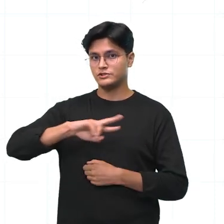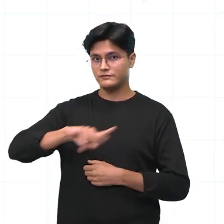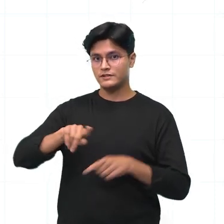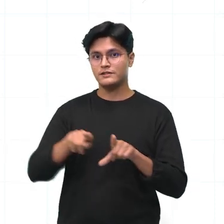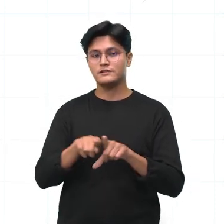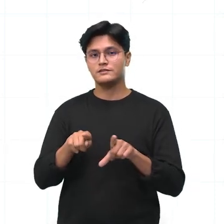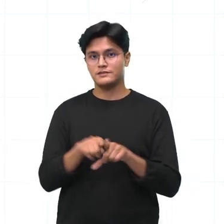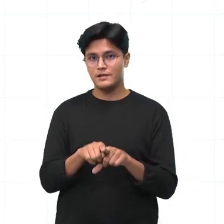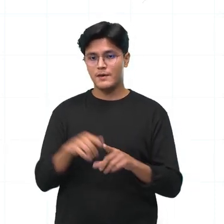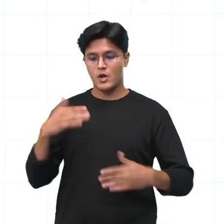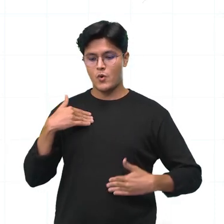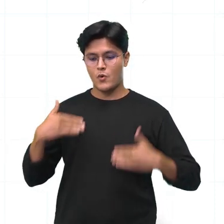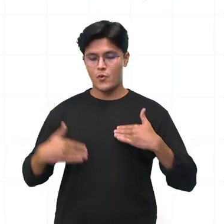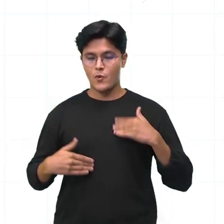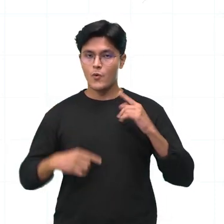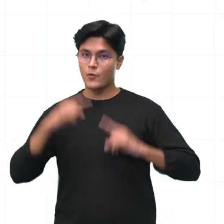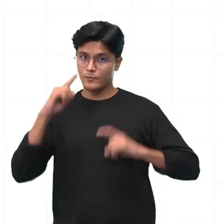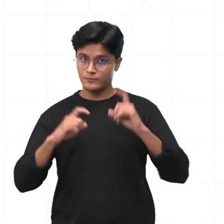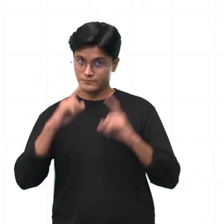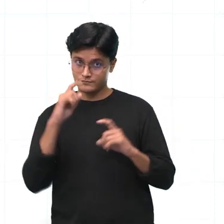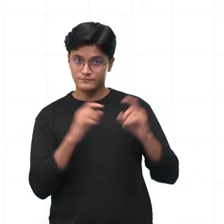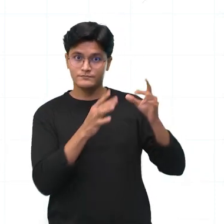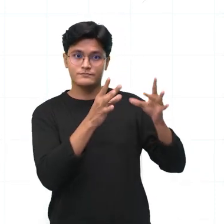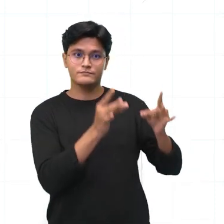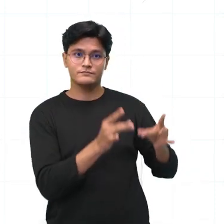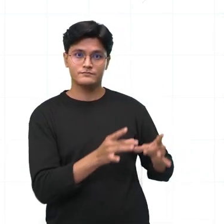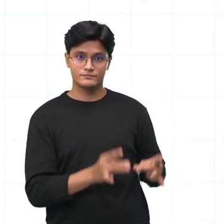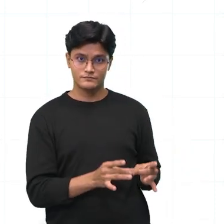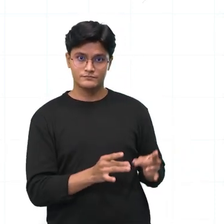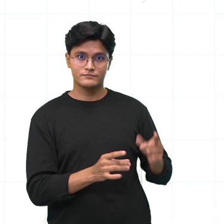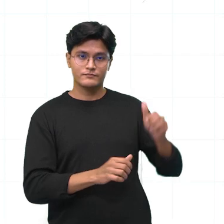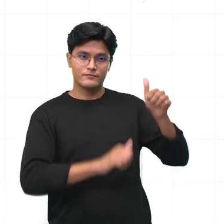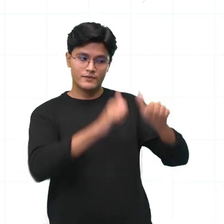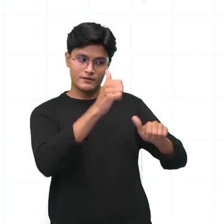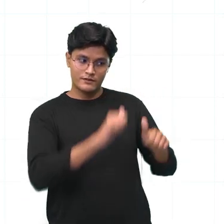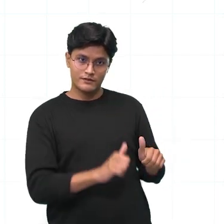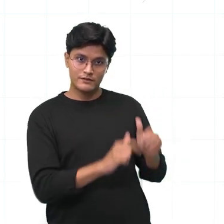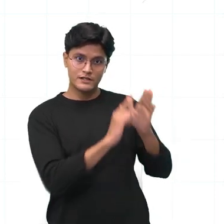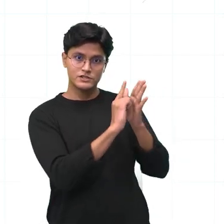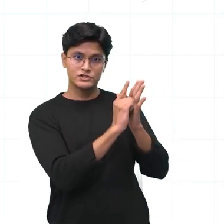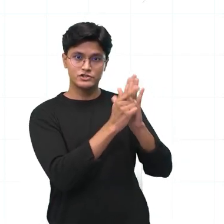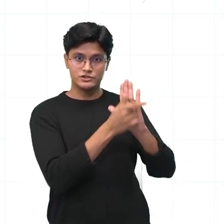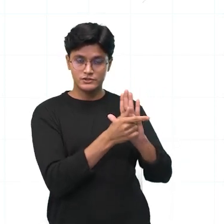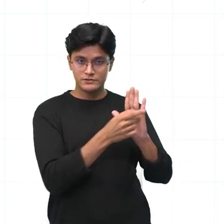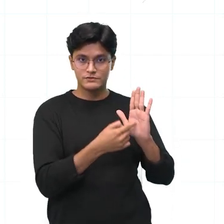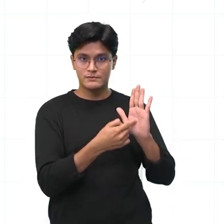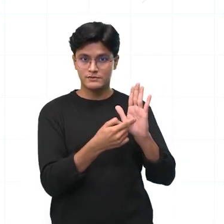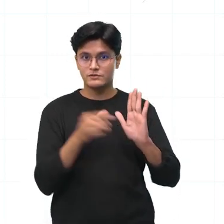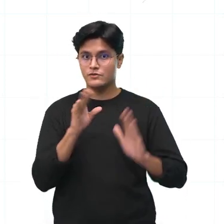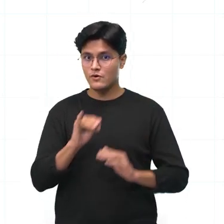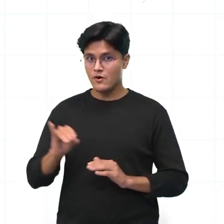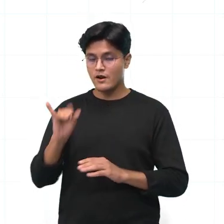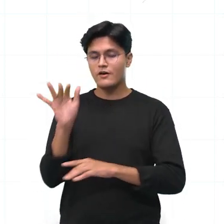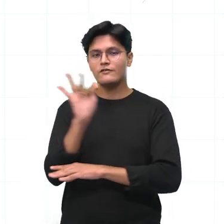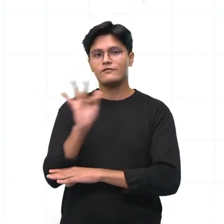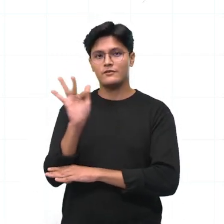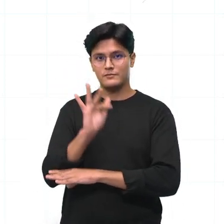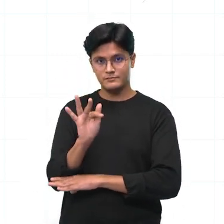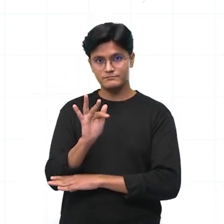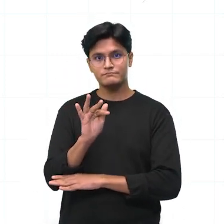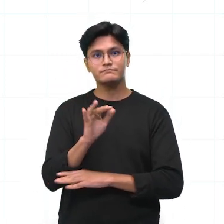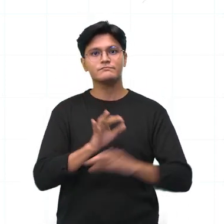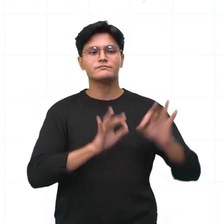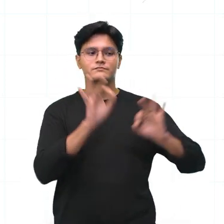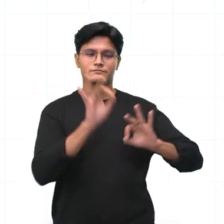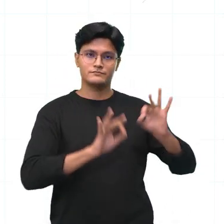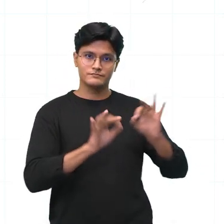Como detalhamento, análise de gênero de apresentação oral formal, construção